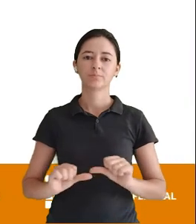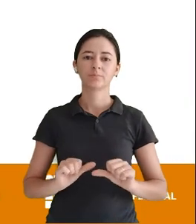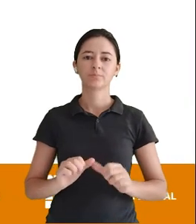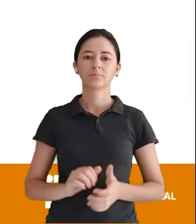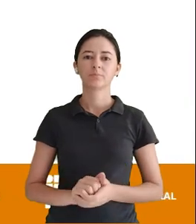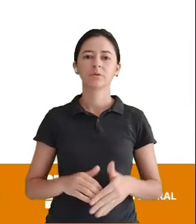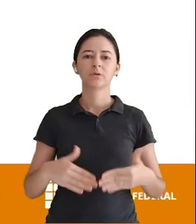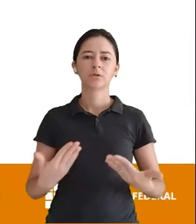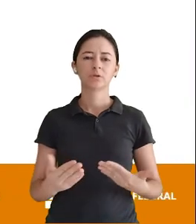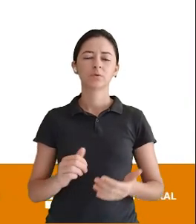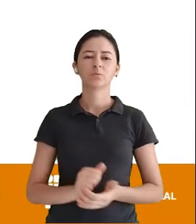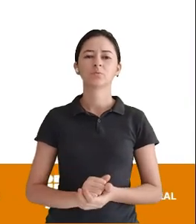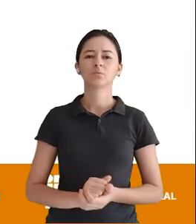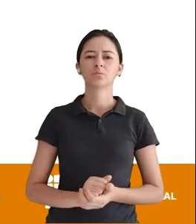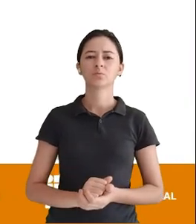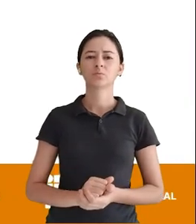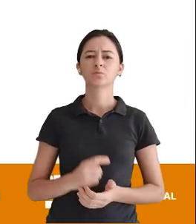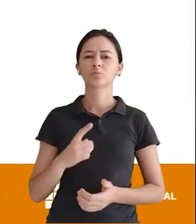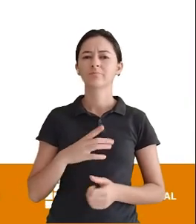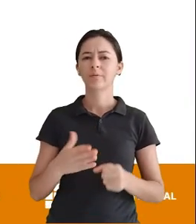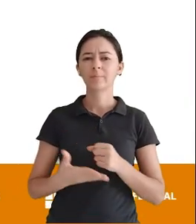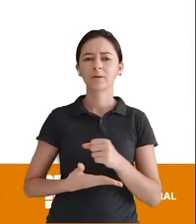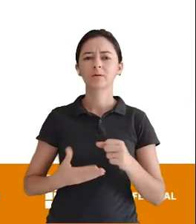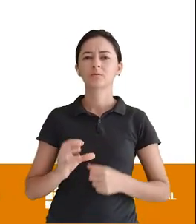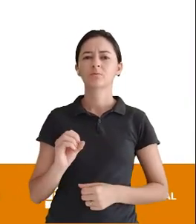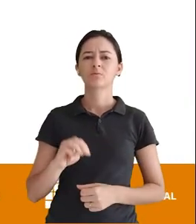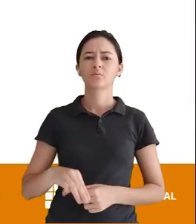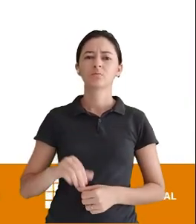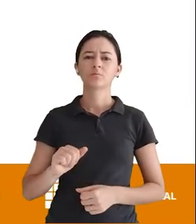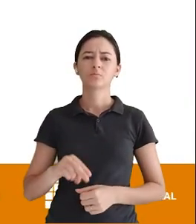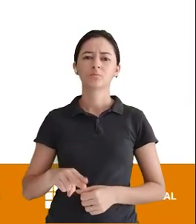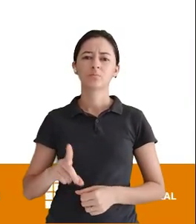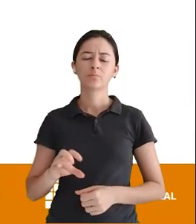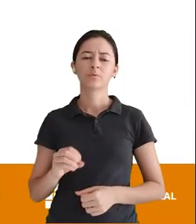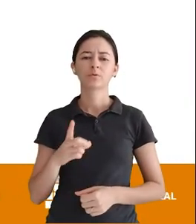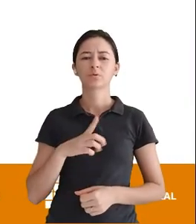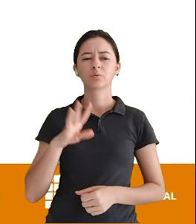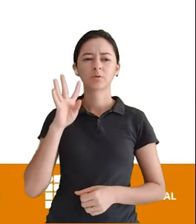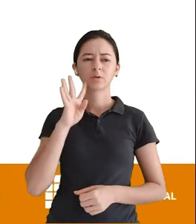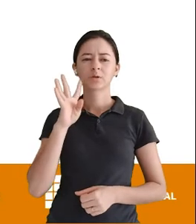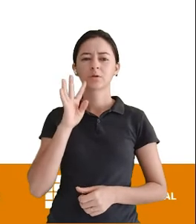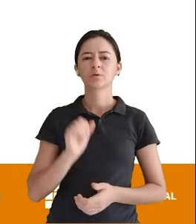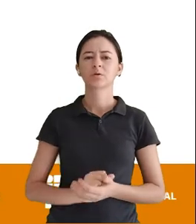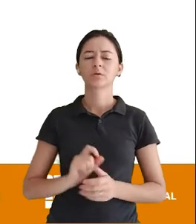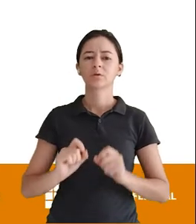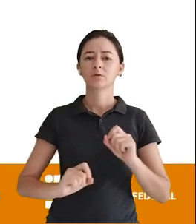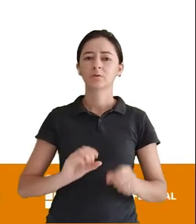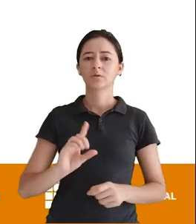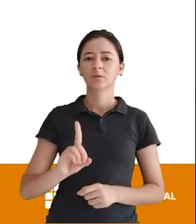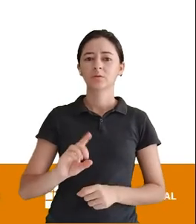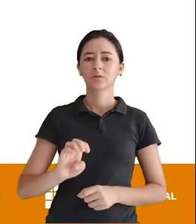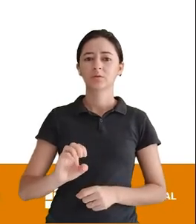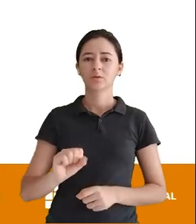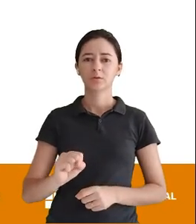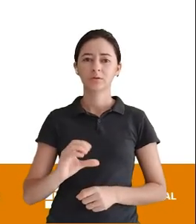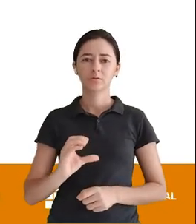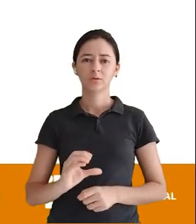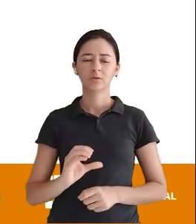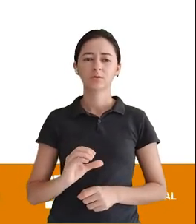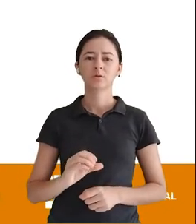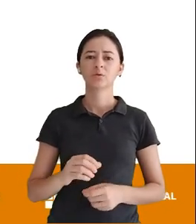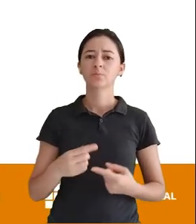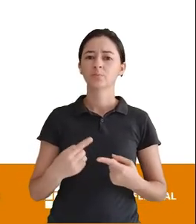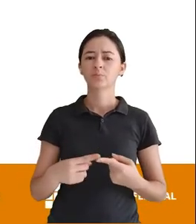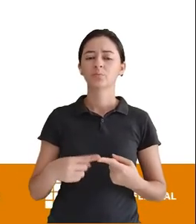Falando sobre comandos básicos Existe um comando muito legal Que é o comando Desk Esse comando é muito útil Pessoal